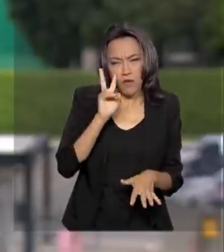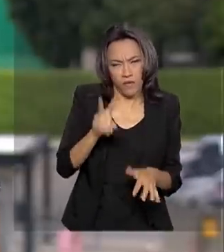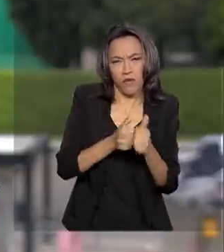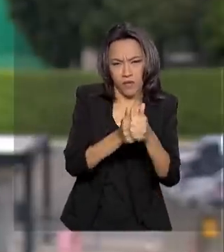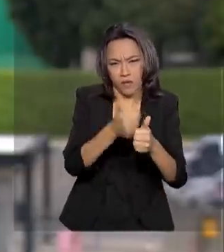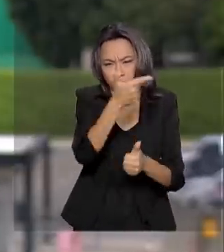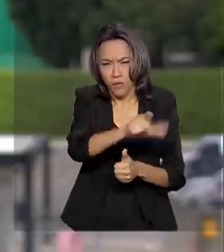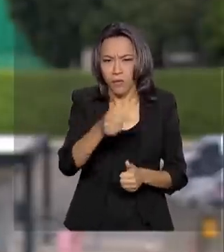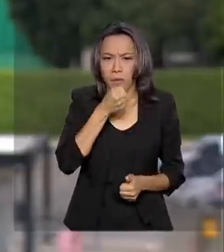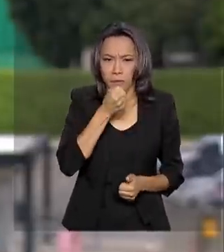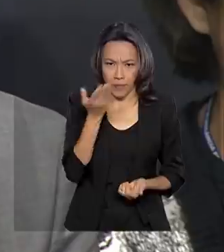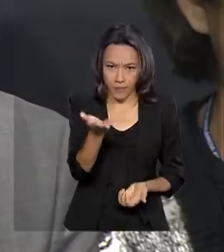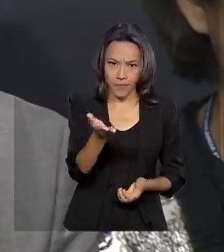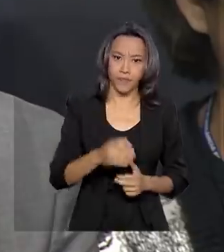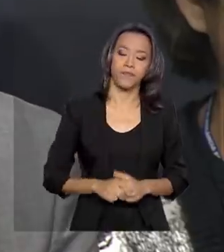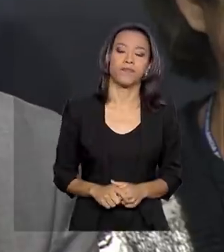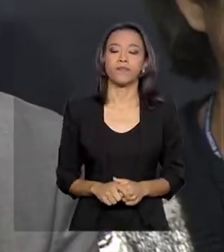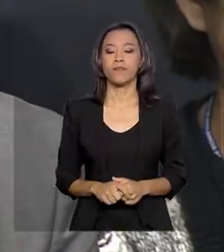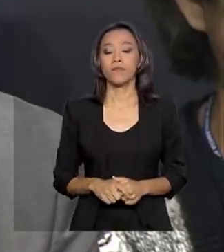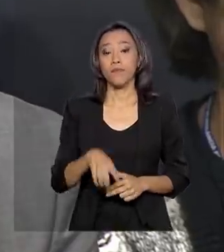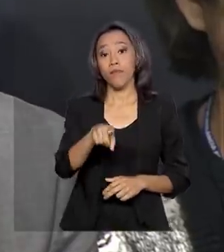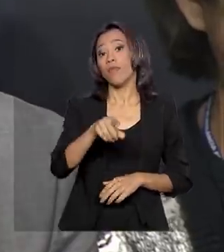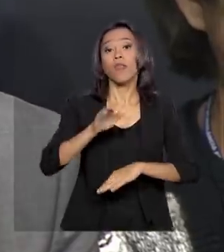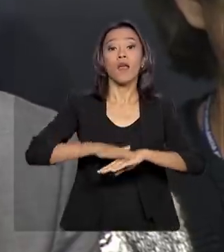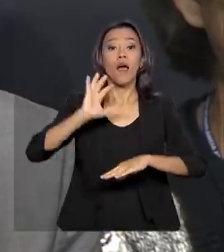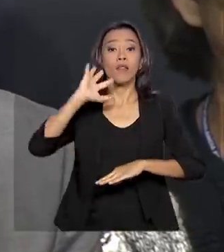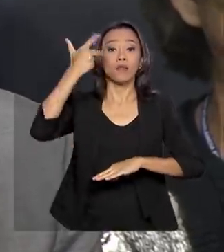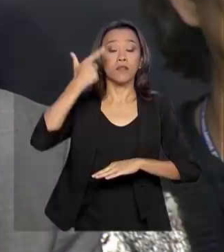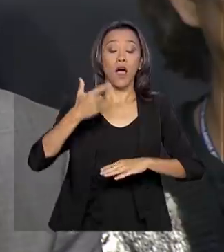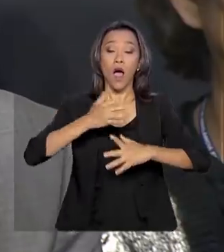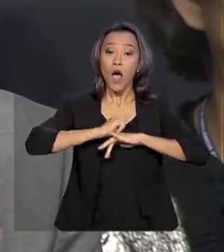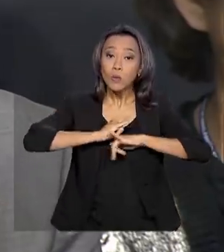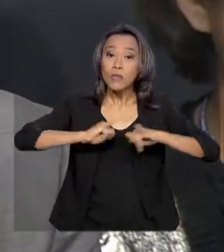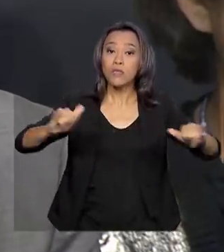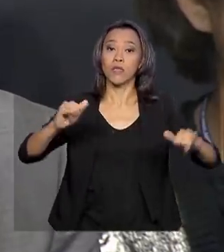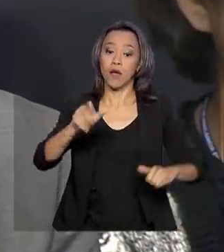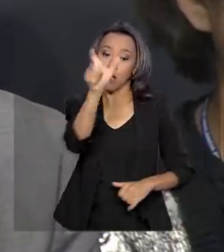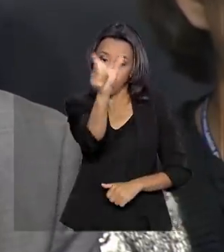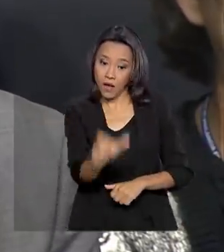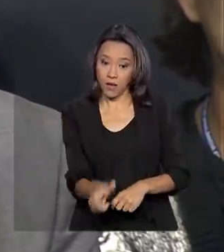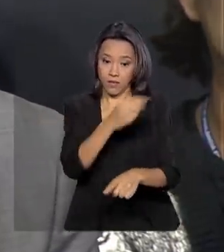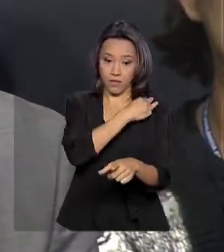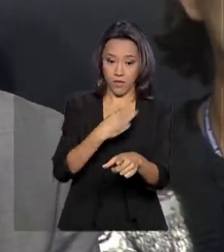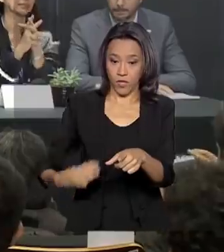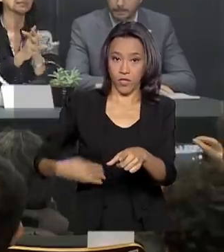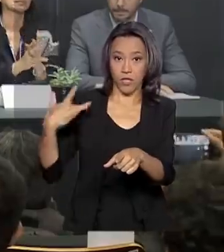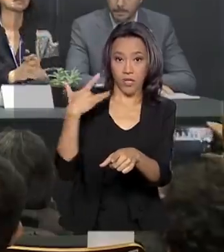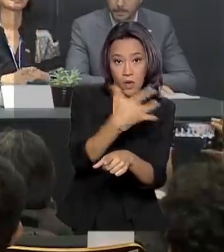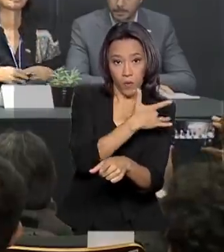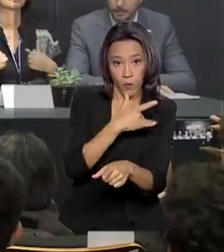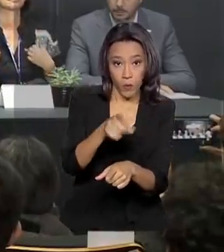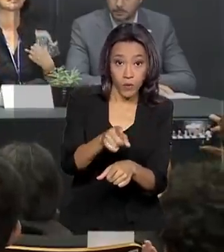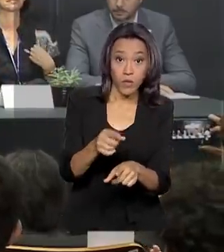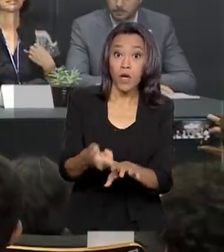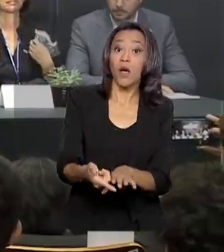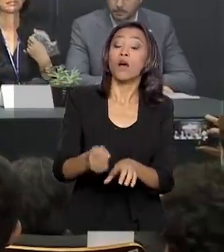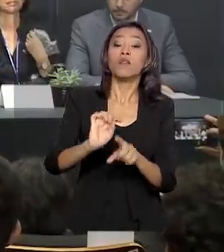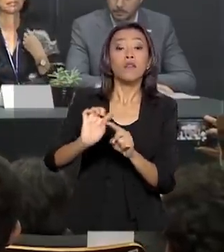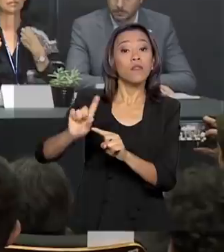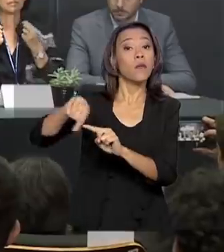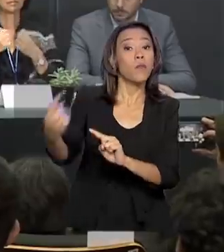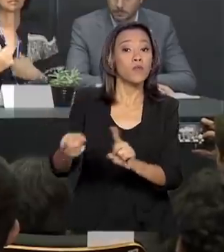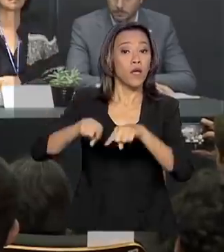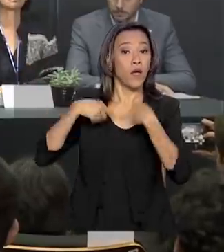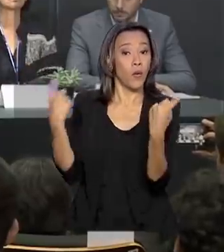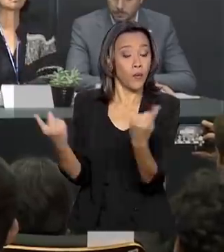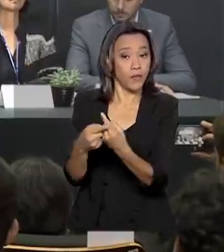reportagem. A decisão foi anunciada pelo ministro da Saúde, Luiz Henrique Mandetta, após reunião em São Paulo com